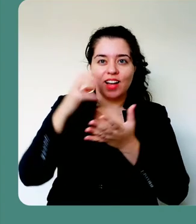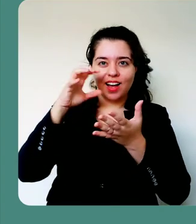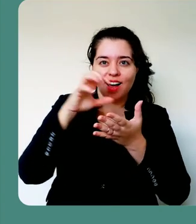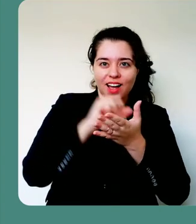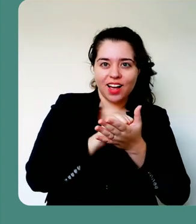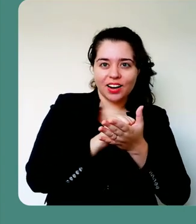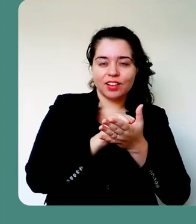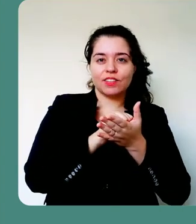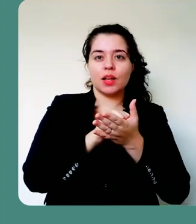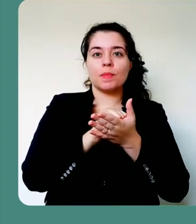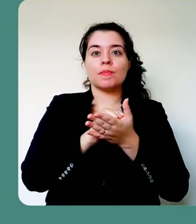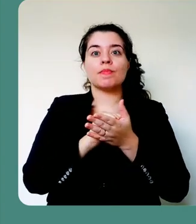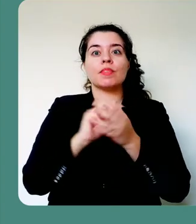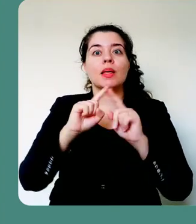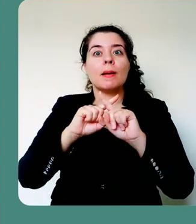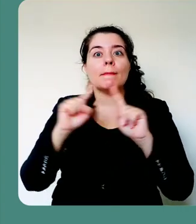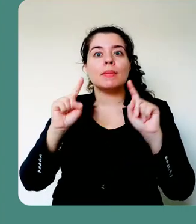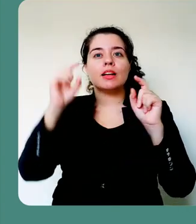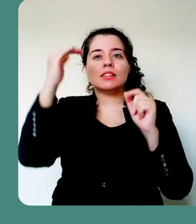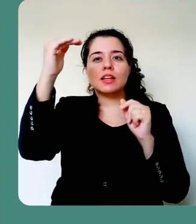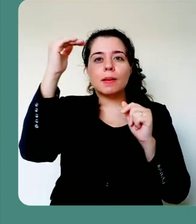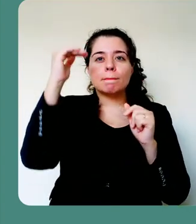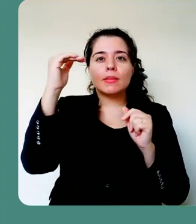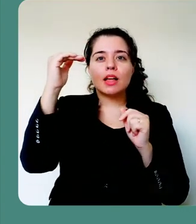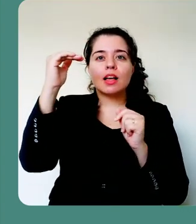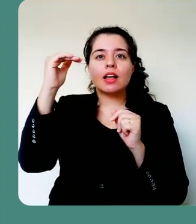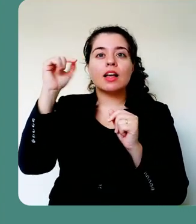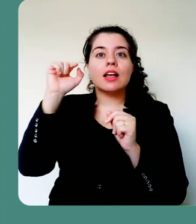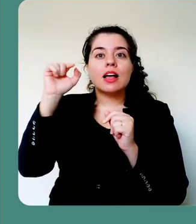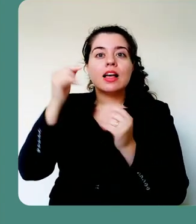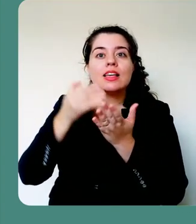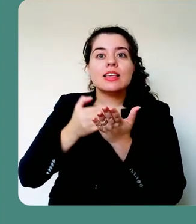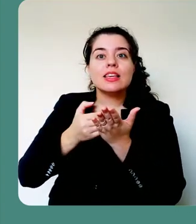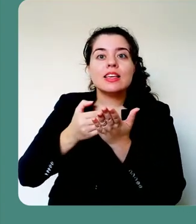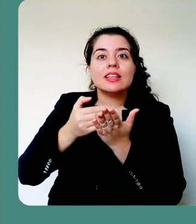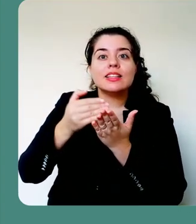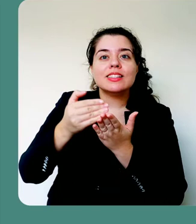na opção de iniciar a gravação pelo slide atual.